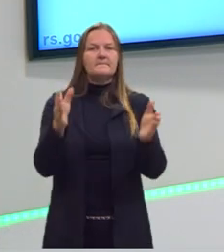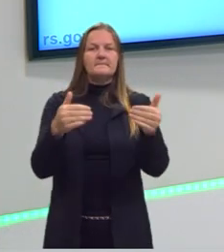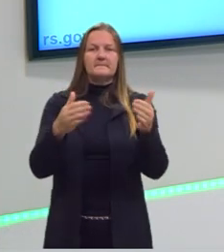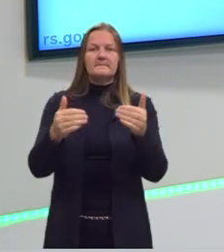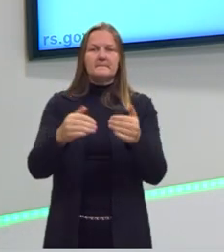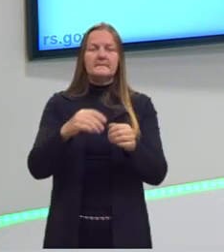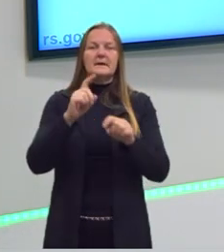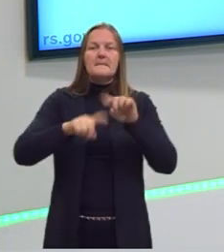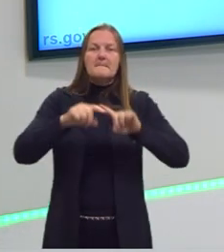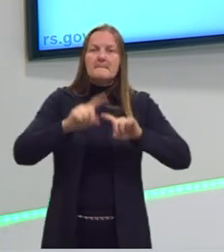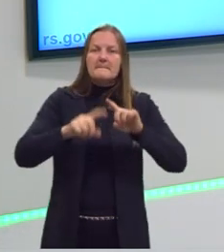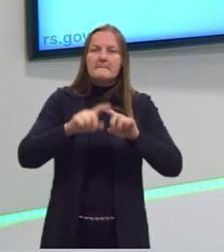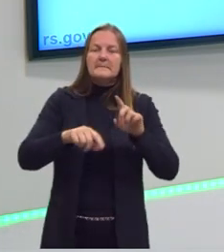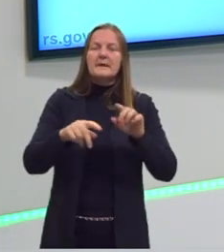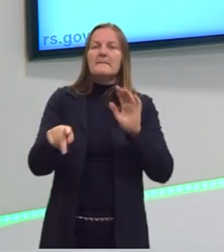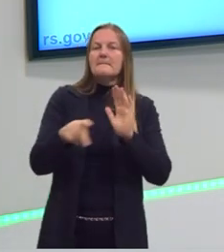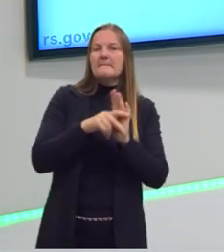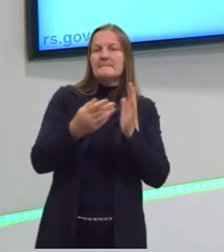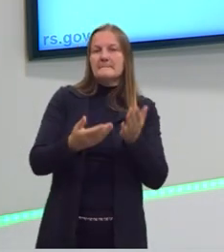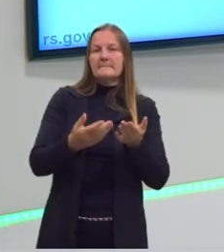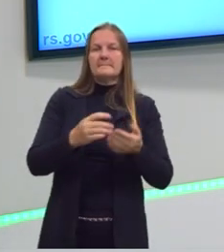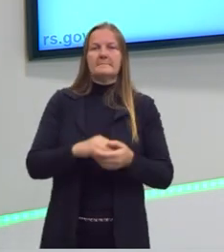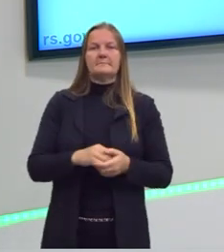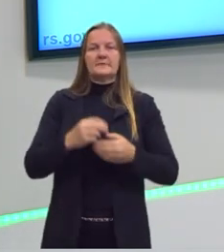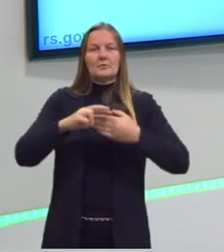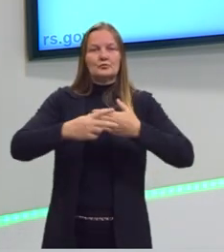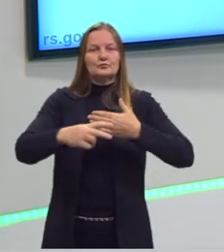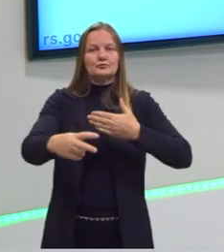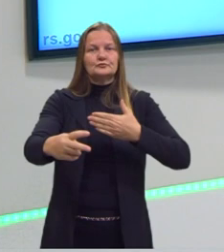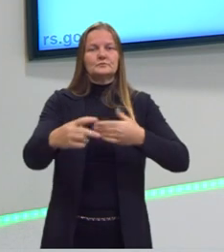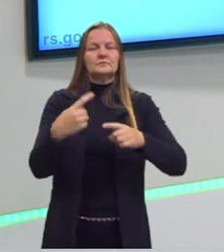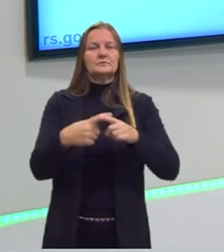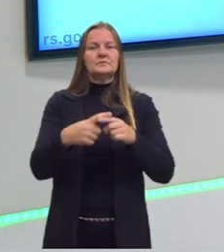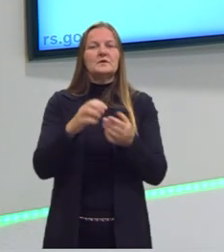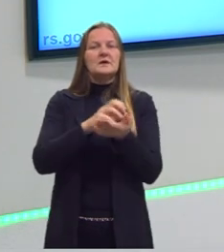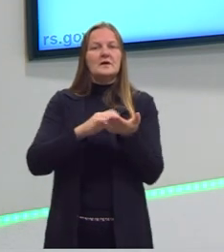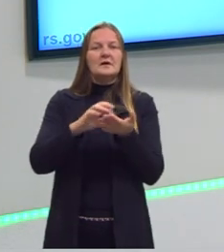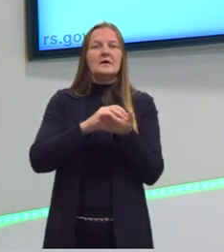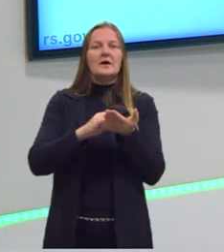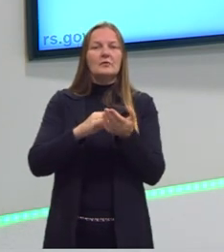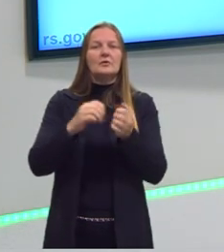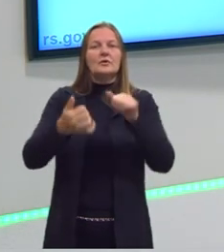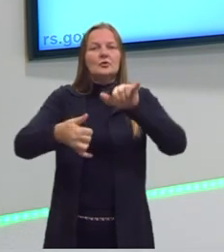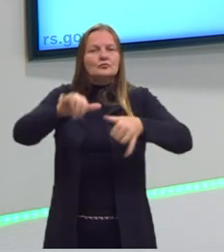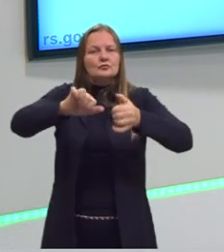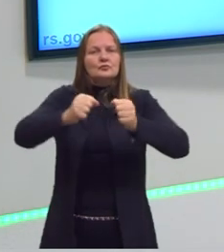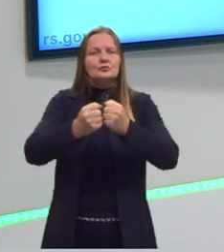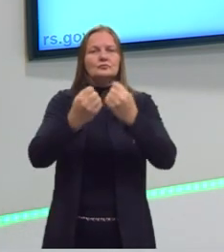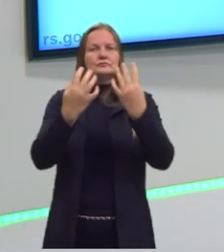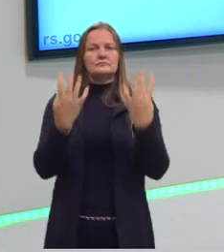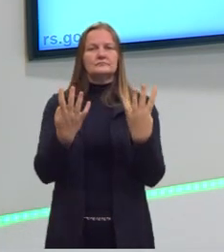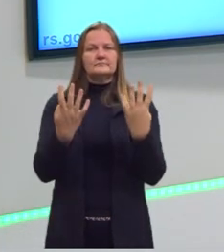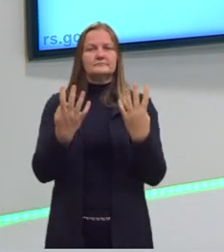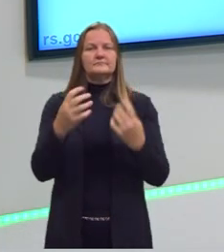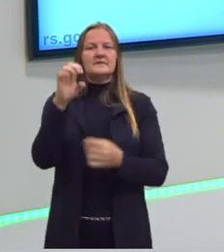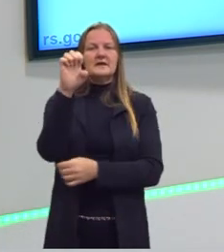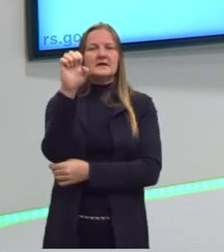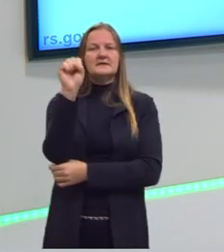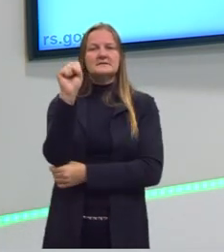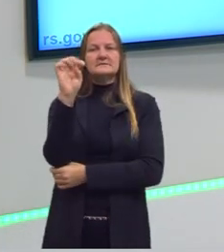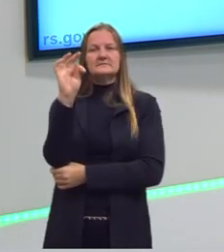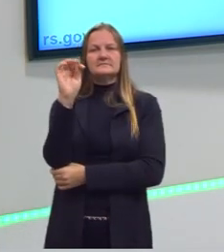-prima para aquelas 10 caixas. E esses cálculos, eles acontecem através de uma estequiometria. Segue uma